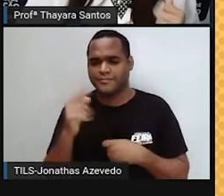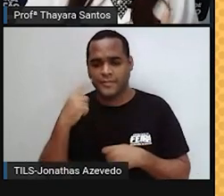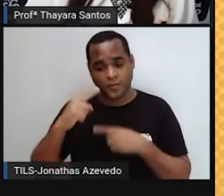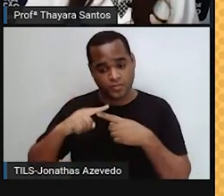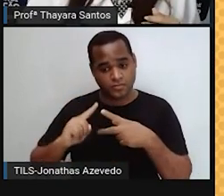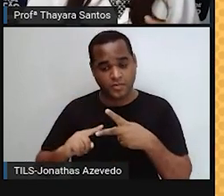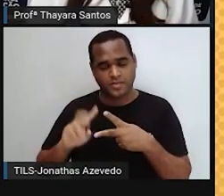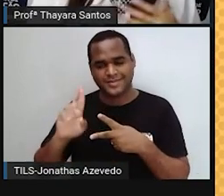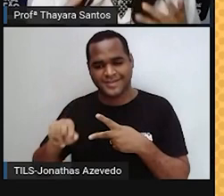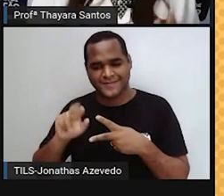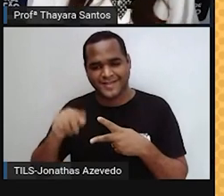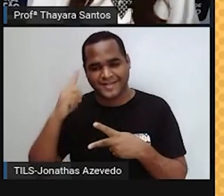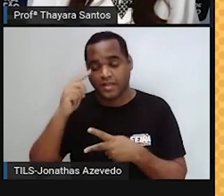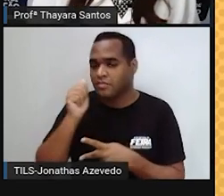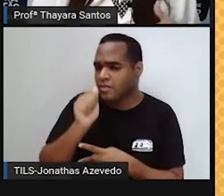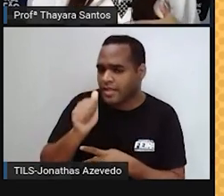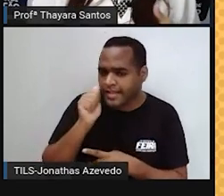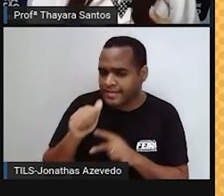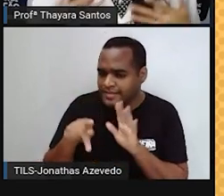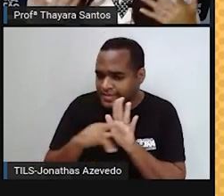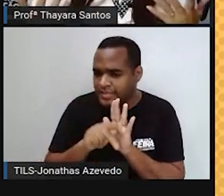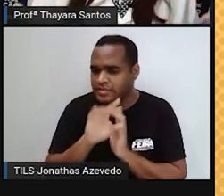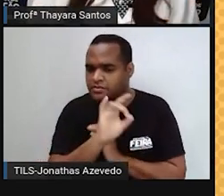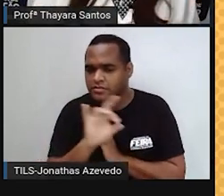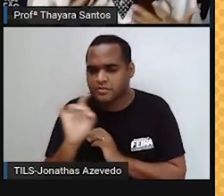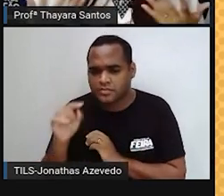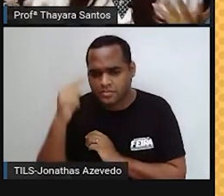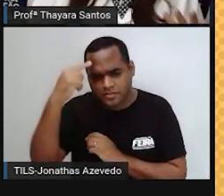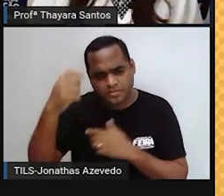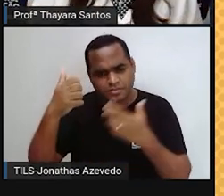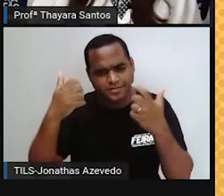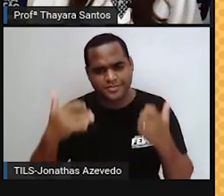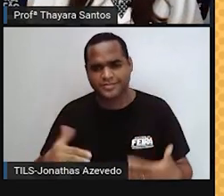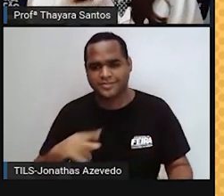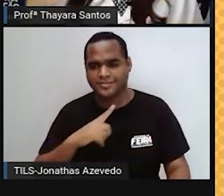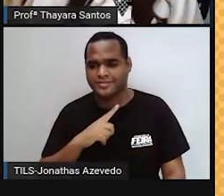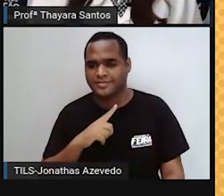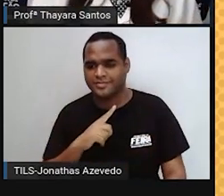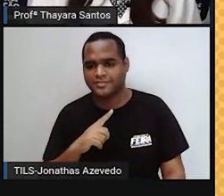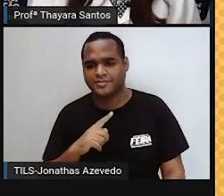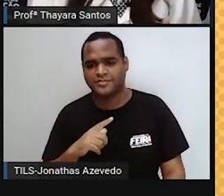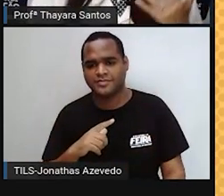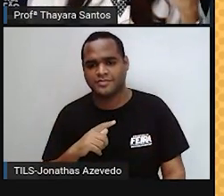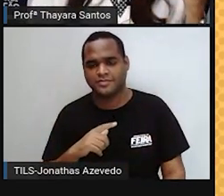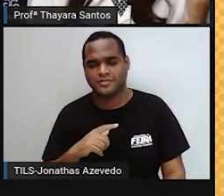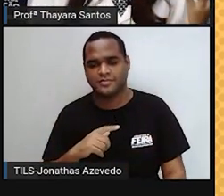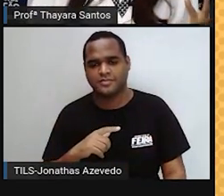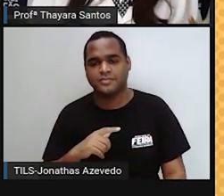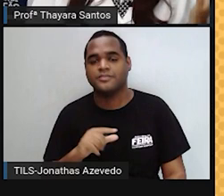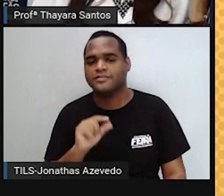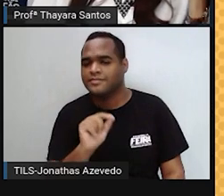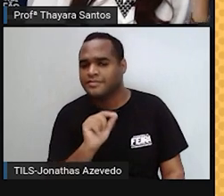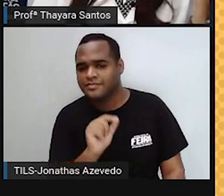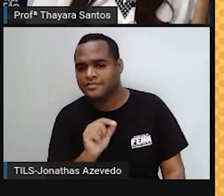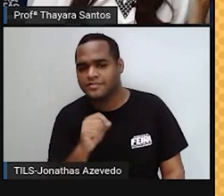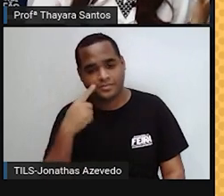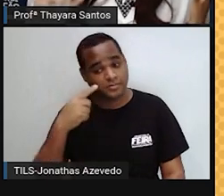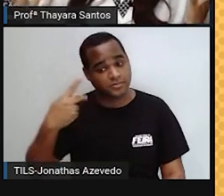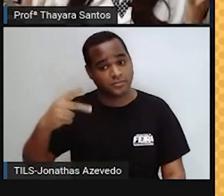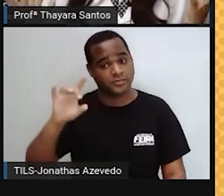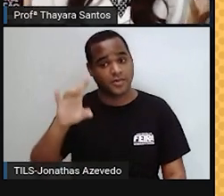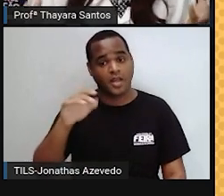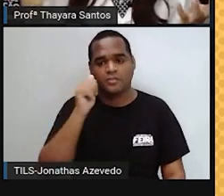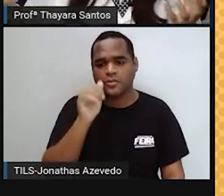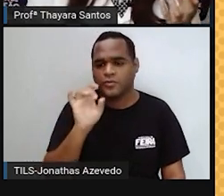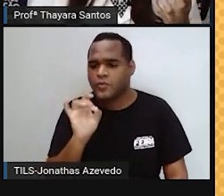Cada mulher, as mulheres, elas nascem com essas duas glândulas, mas tem mulheres que somente um lado